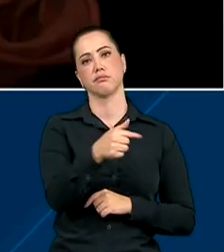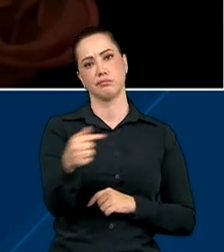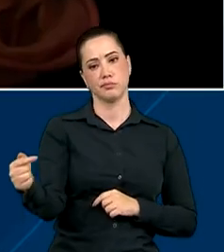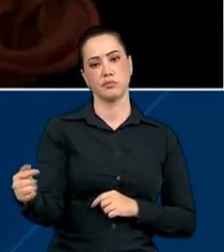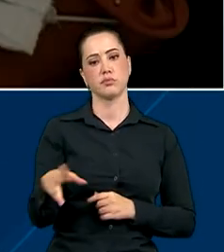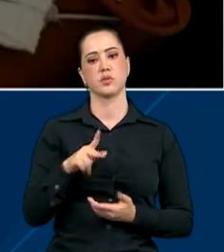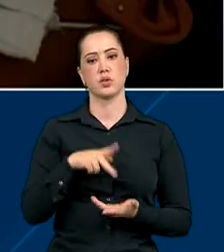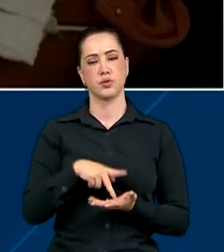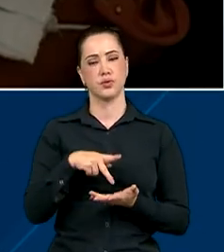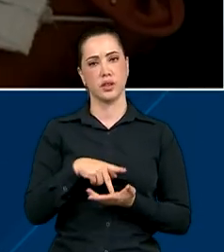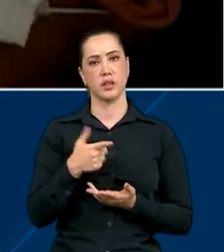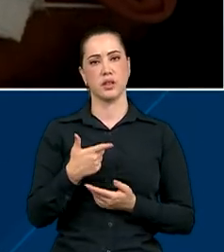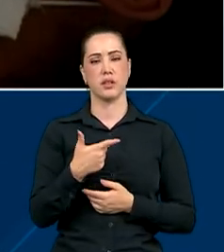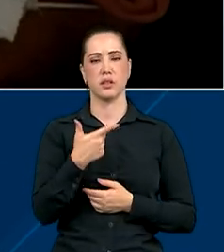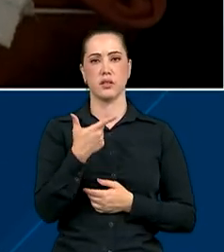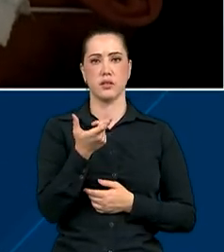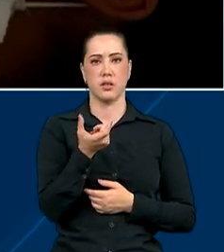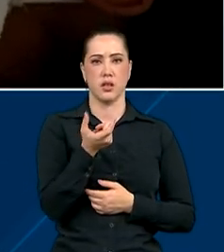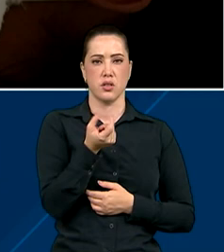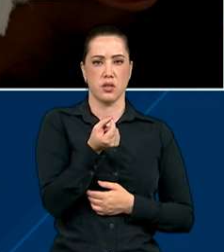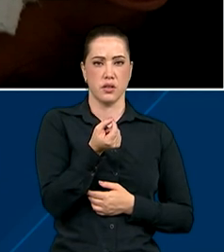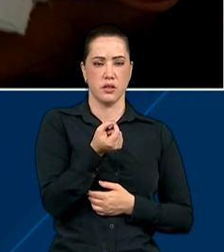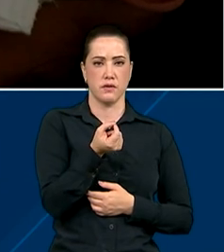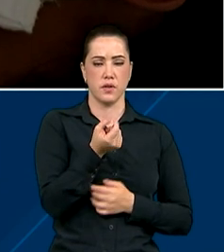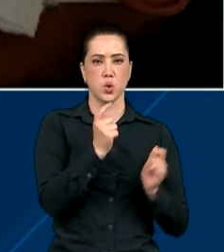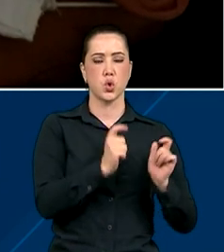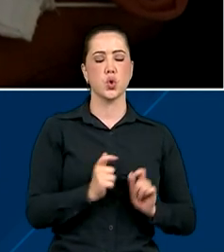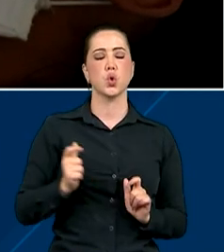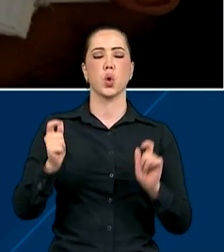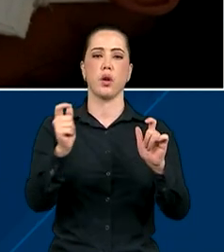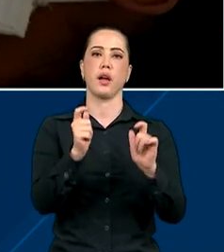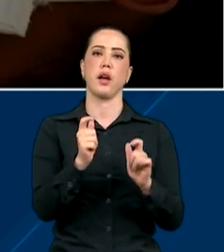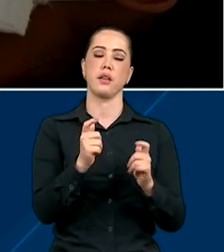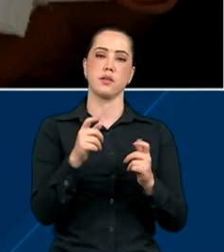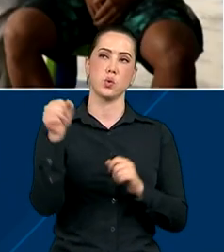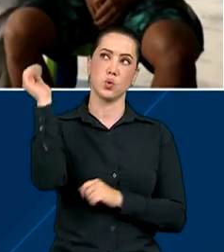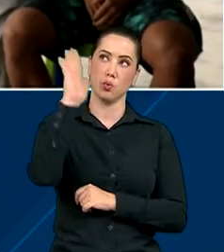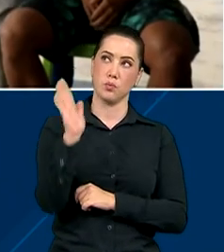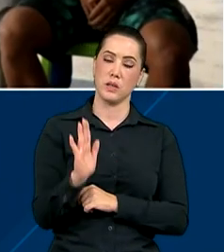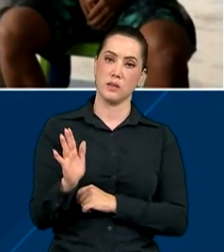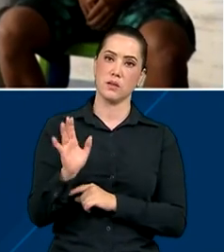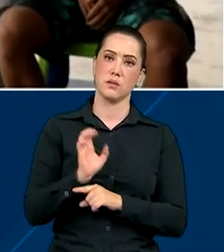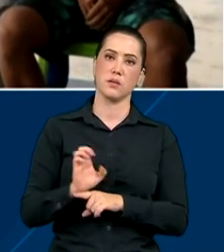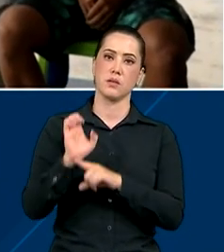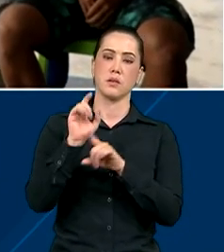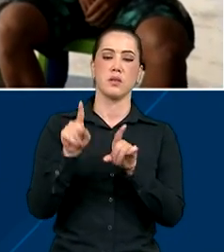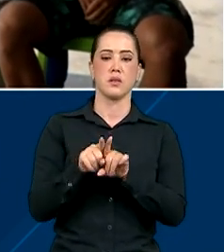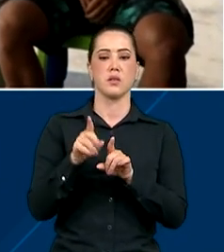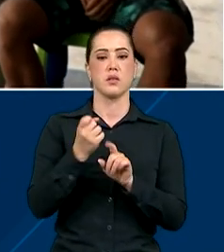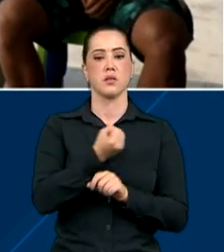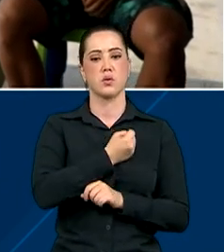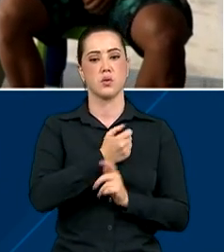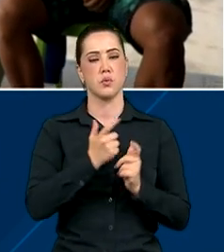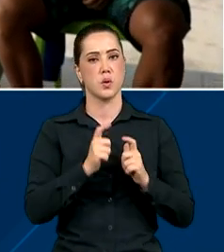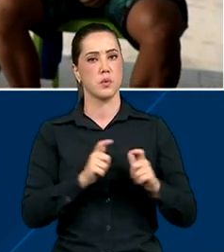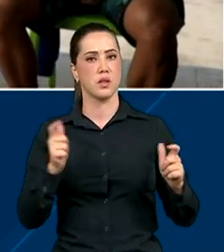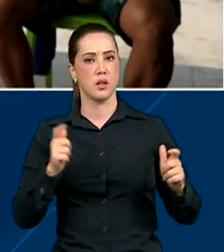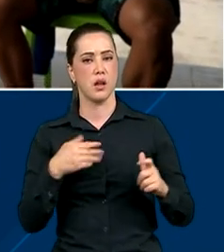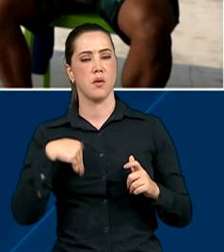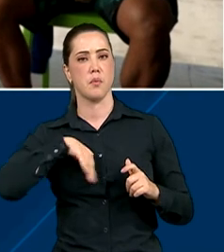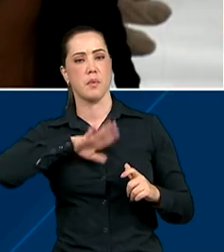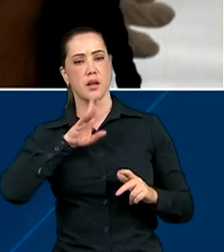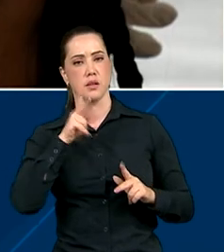realidade em 20 das 27 unidades da Federação. Esse aumento no número de casos é mais acentuado